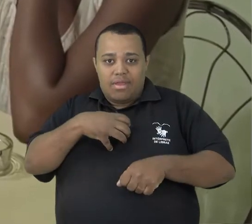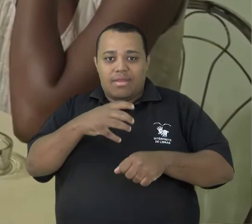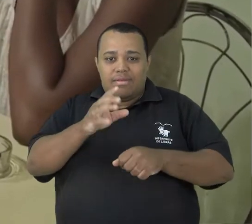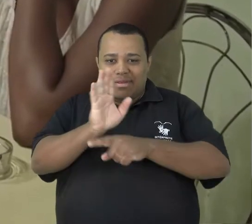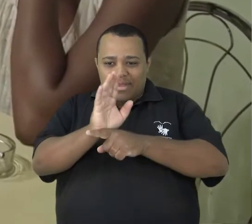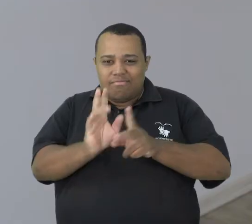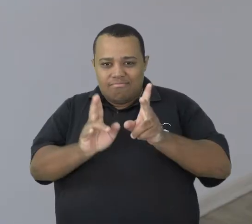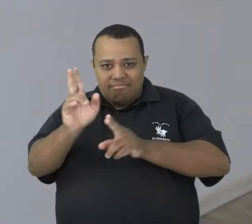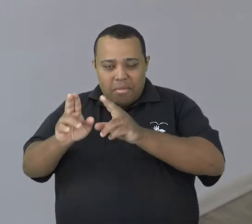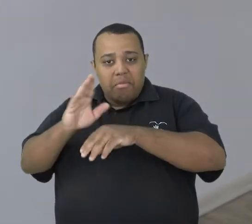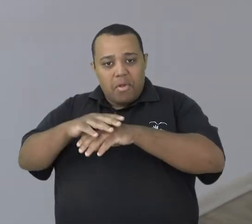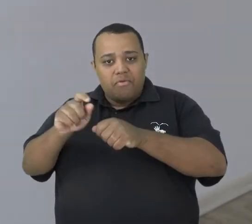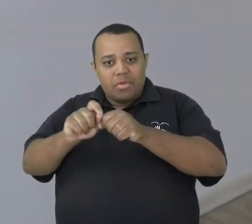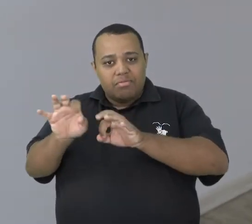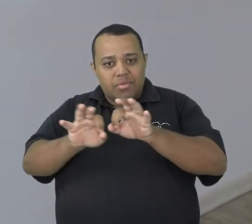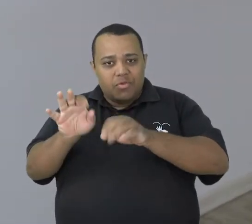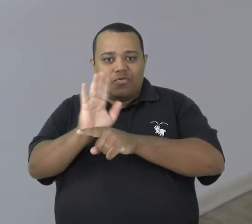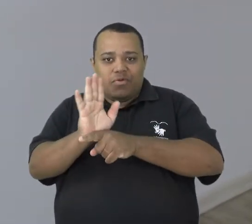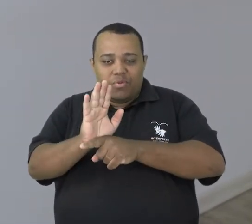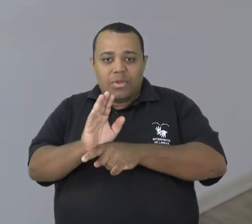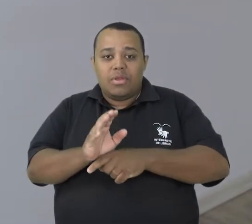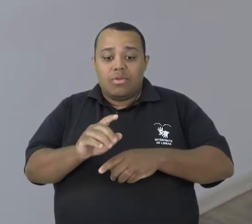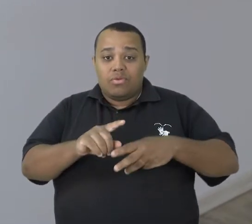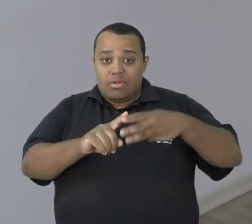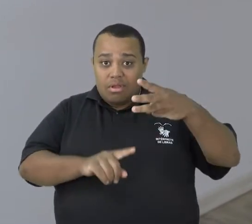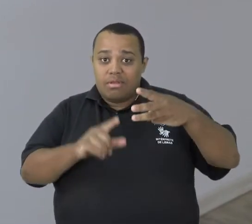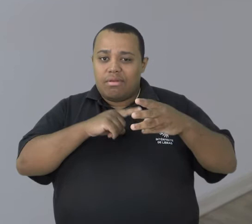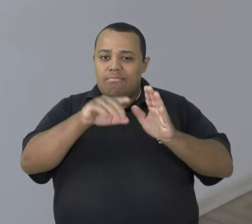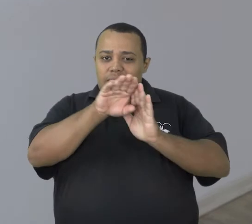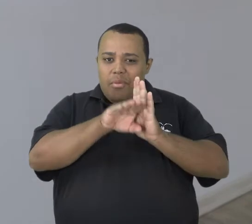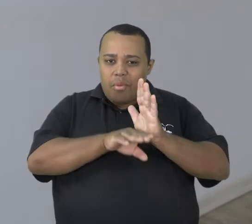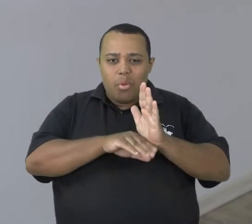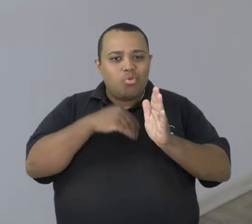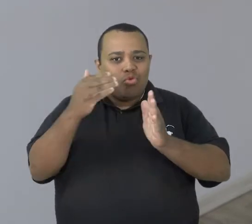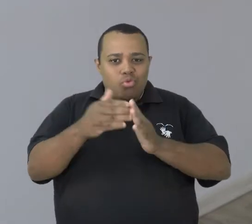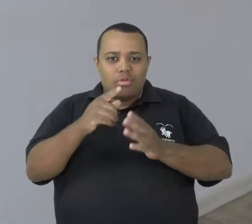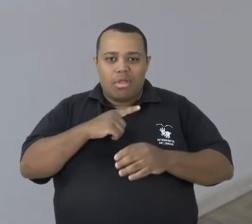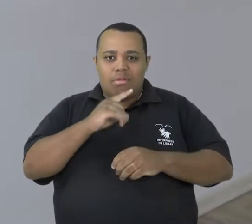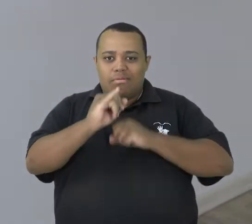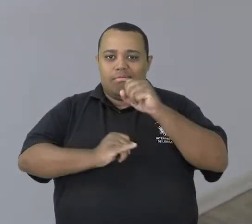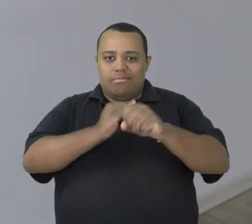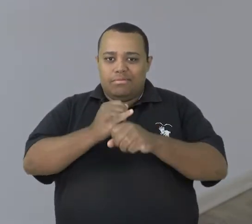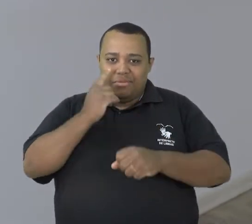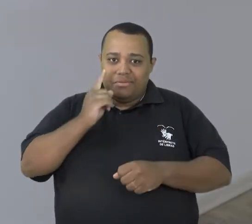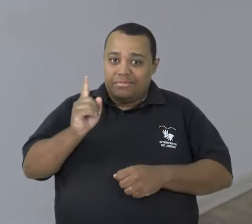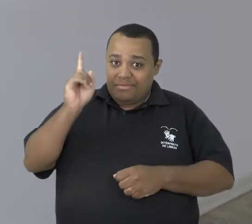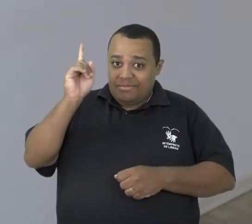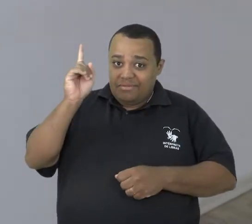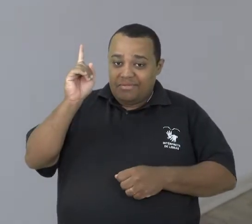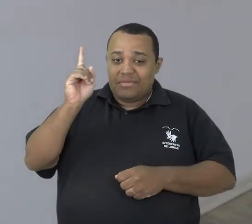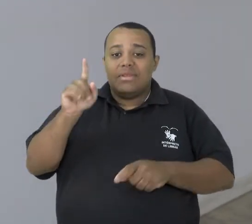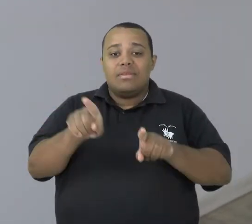Baiano. A programação completa do cinema com todos os horários das sessões você confere no site cinema.ufis